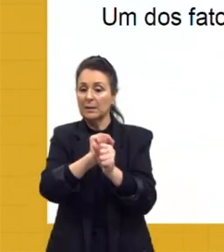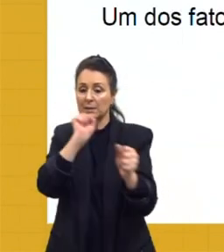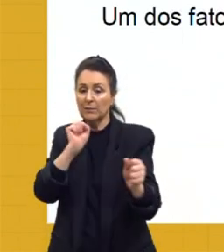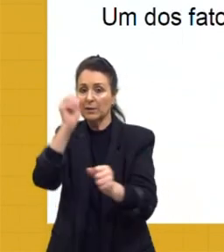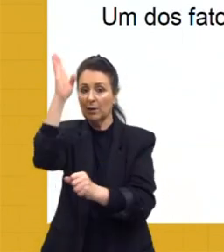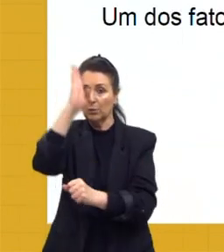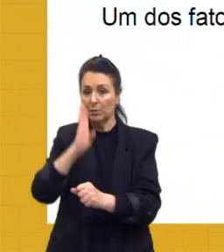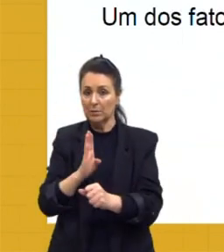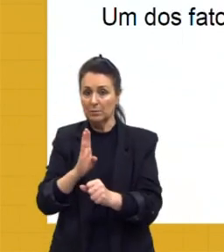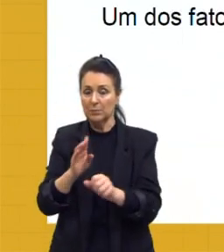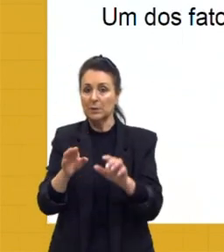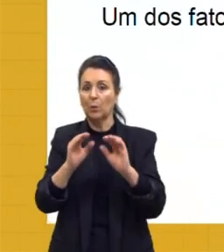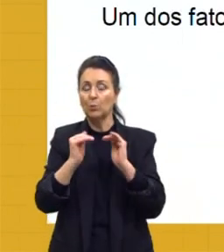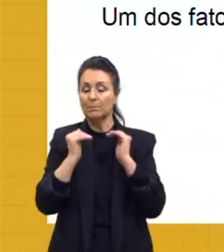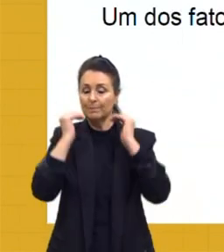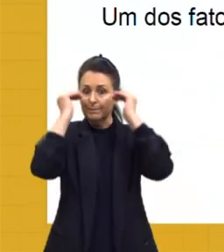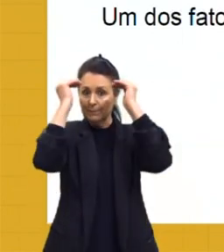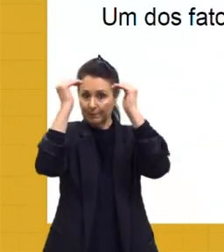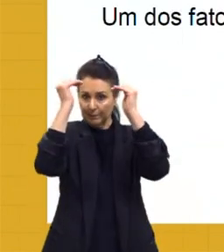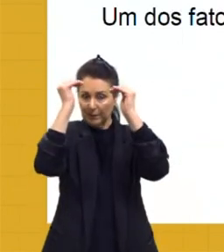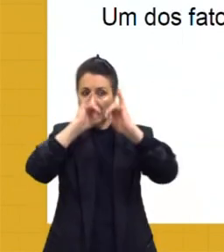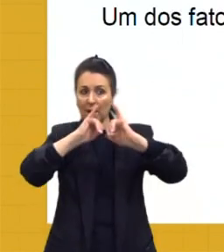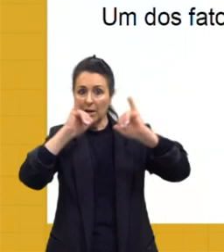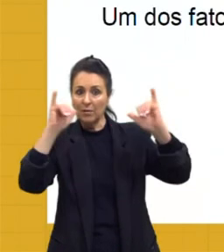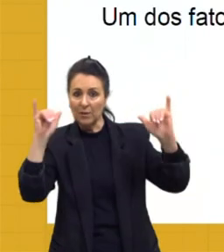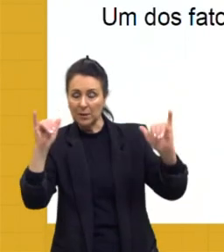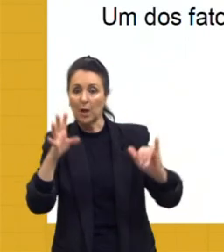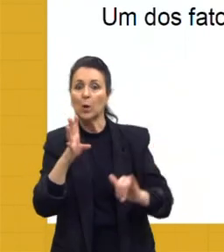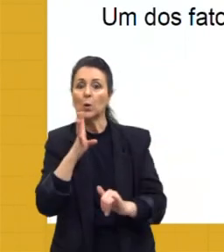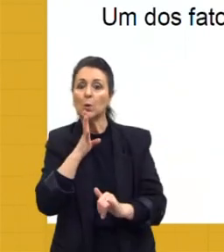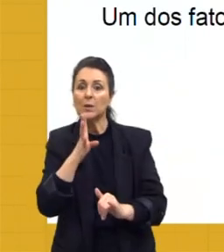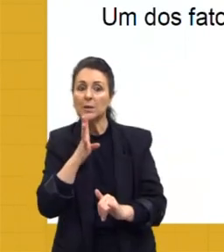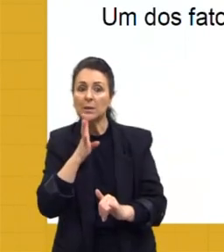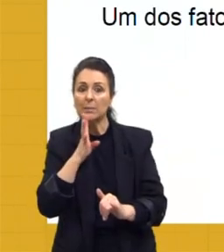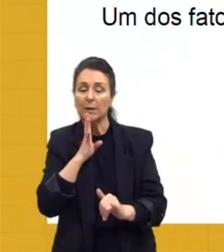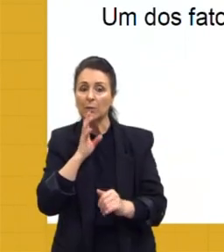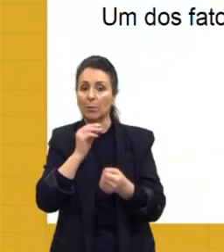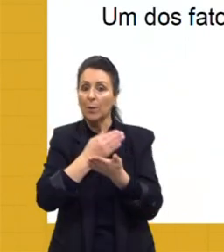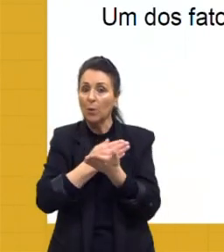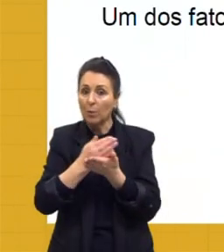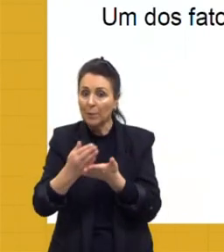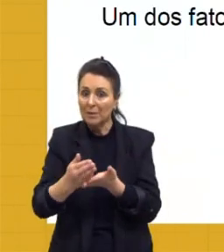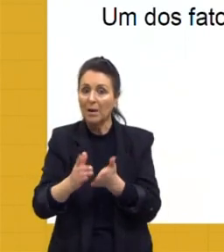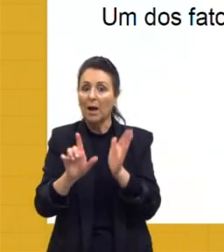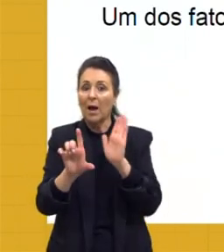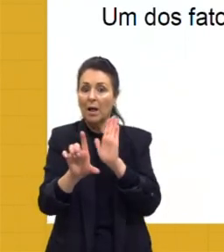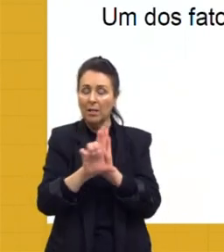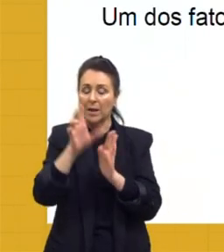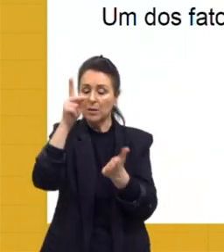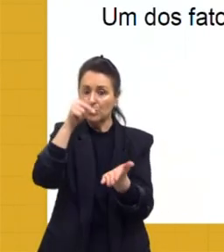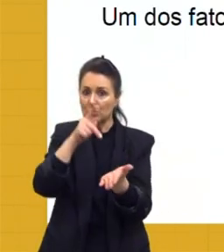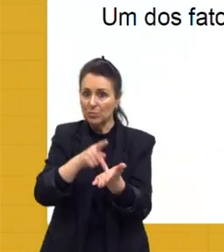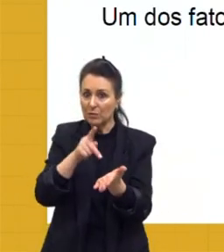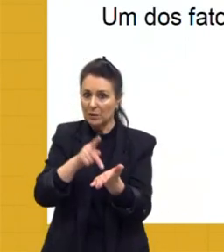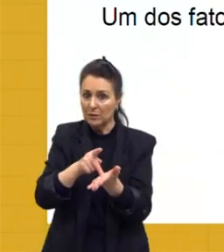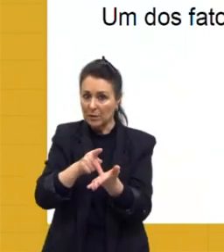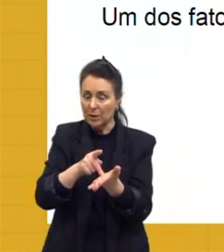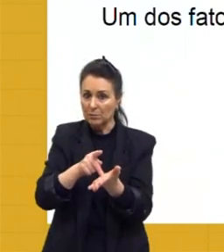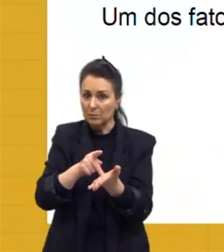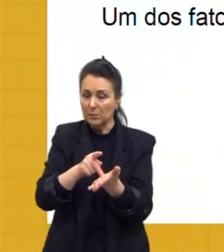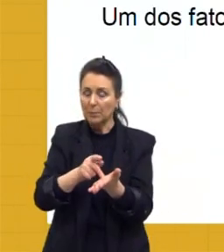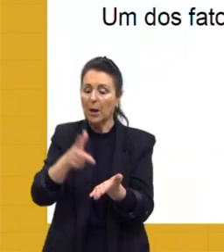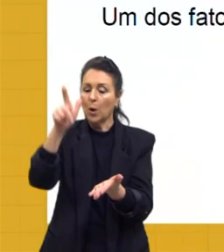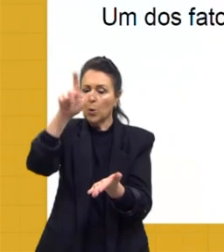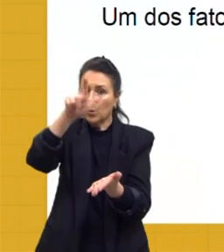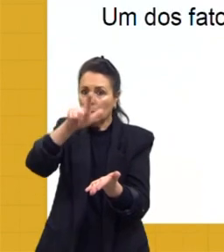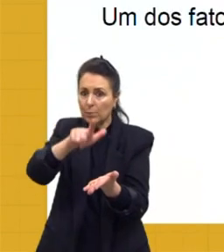a todas as autoridades, a quem o conhecimento e execução da referida lei pertencer, que a cumpram e façam cumprir e